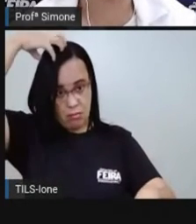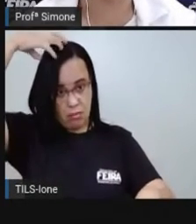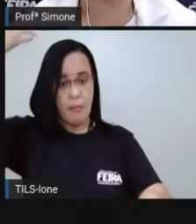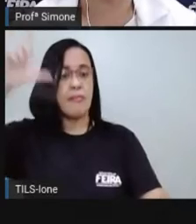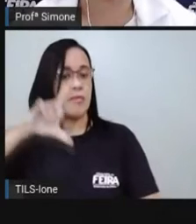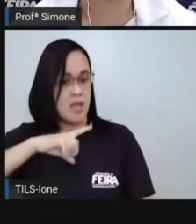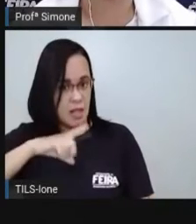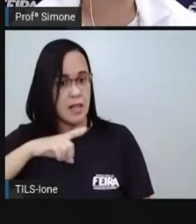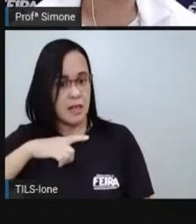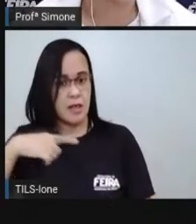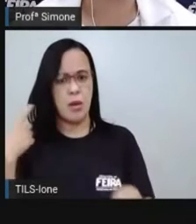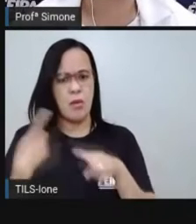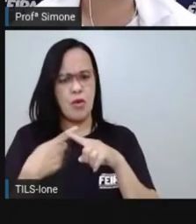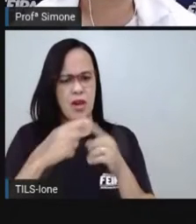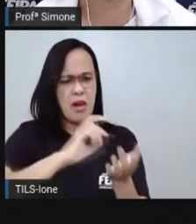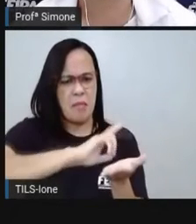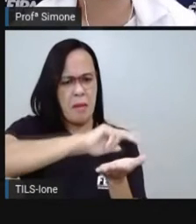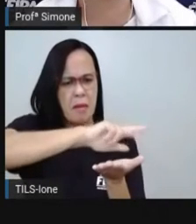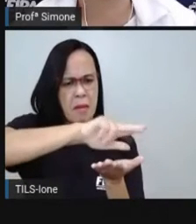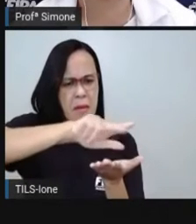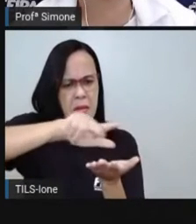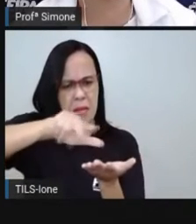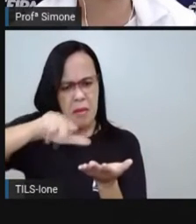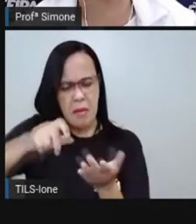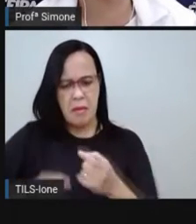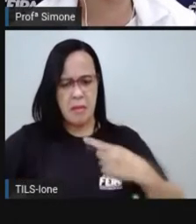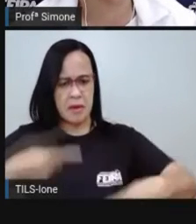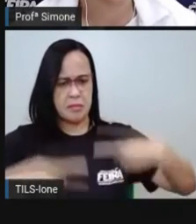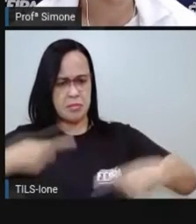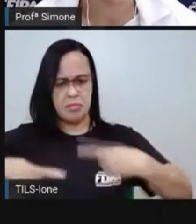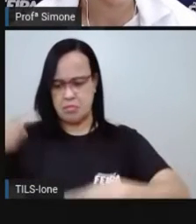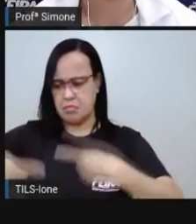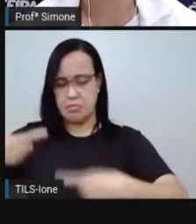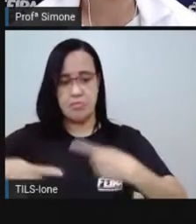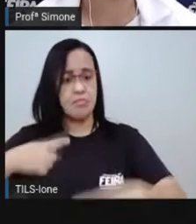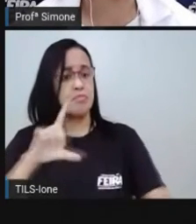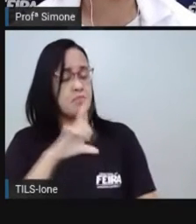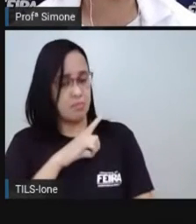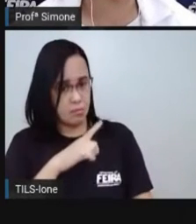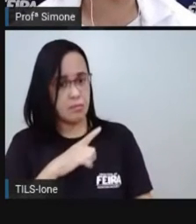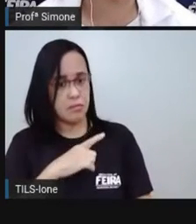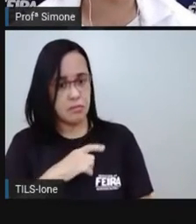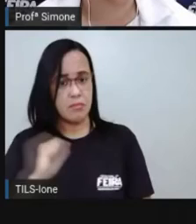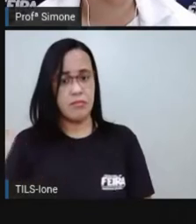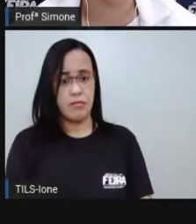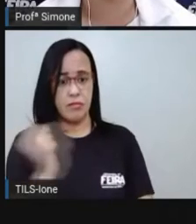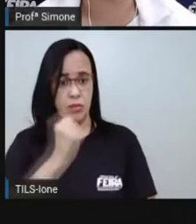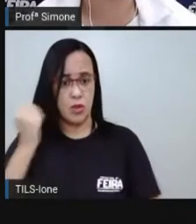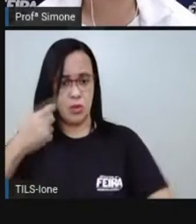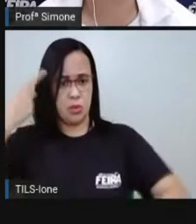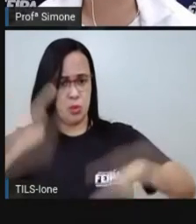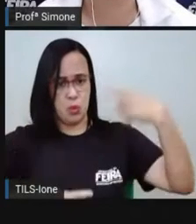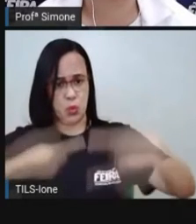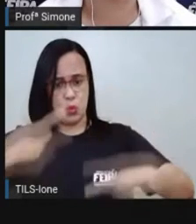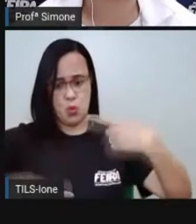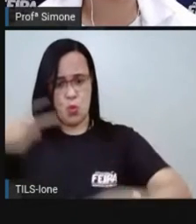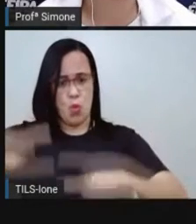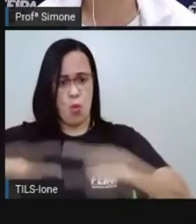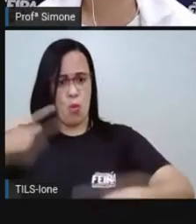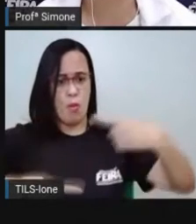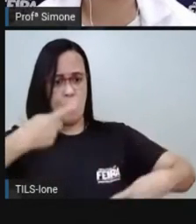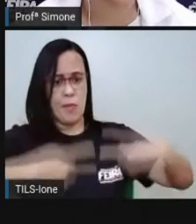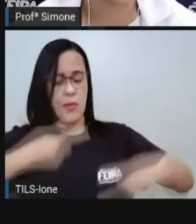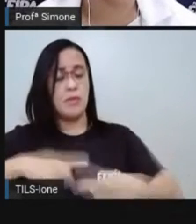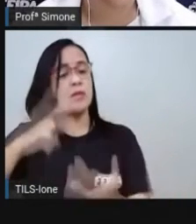partidos políticos, o liberal e o conservador, principalmente, eram forças políticas que estavam em disputa,